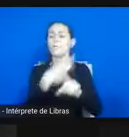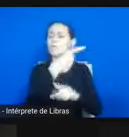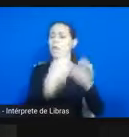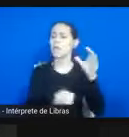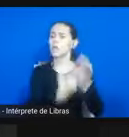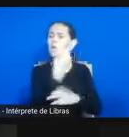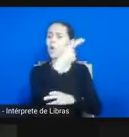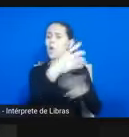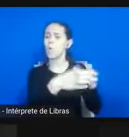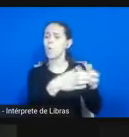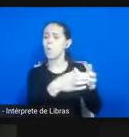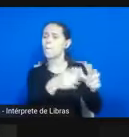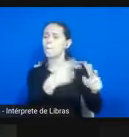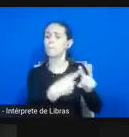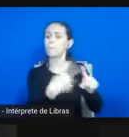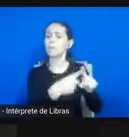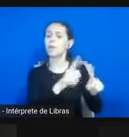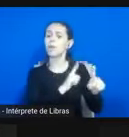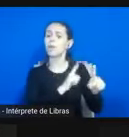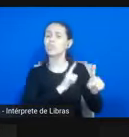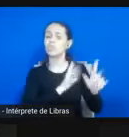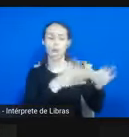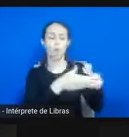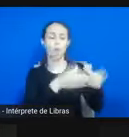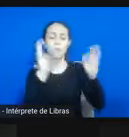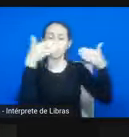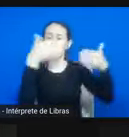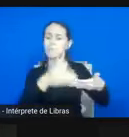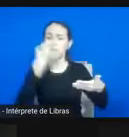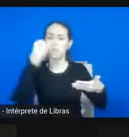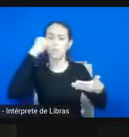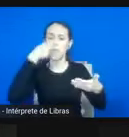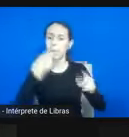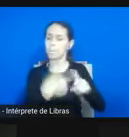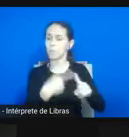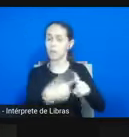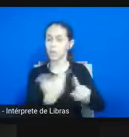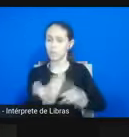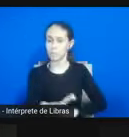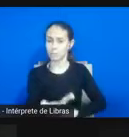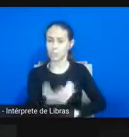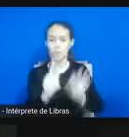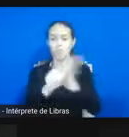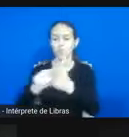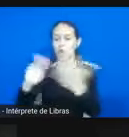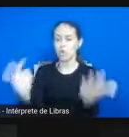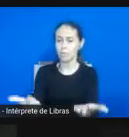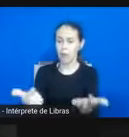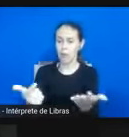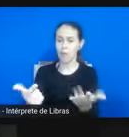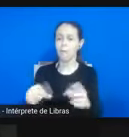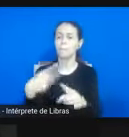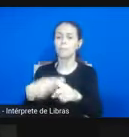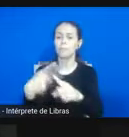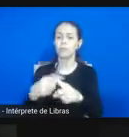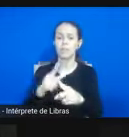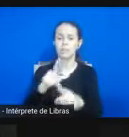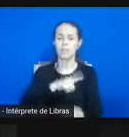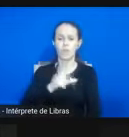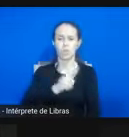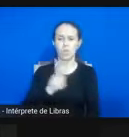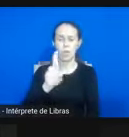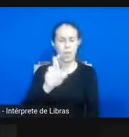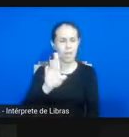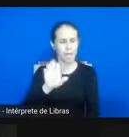Por que que tinha um clube só para negros? Por que que tinha um clube, como é que tinha um jornal lá que era o Rebate, né, eu acho que era as ilhas, esqueci o nome do